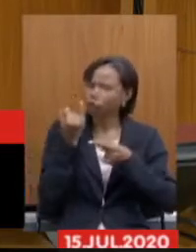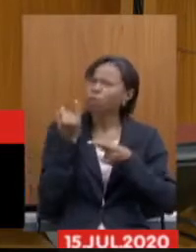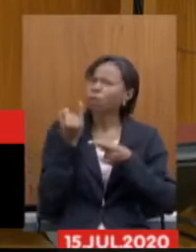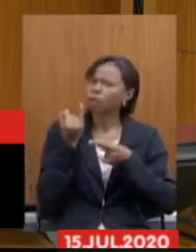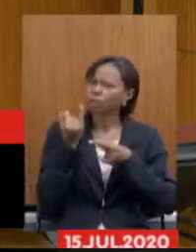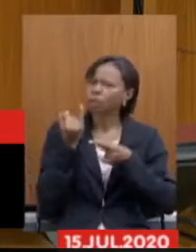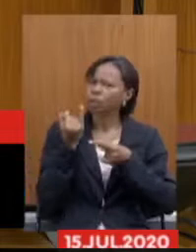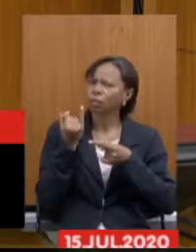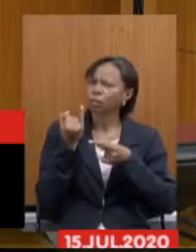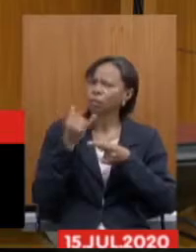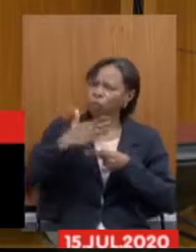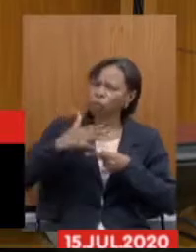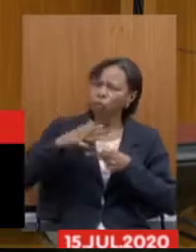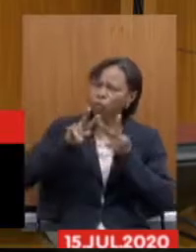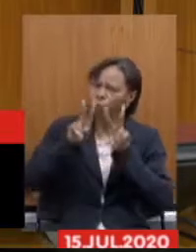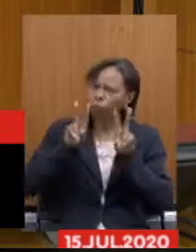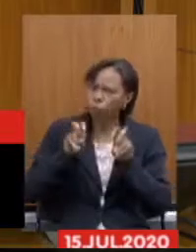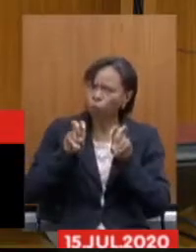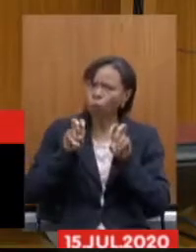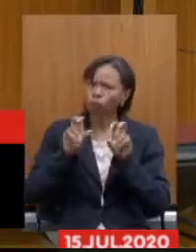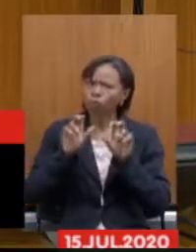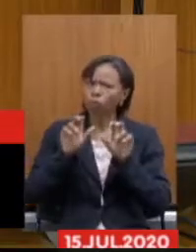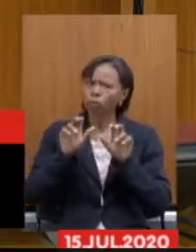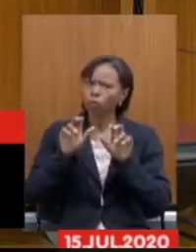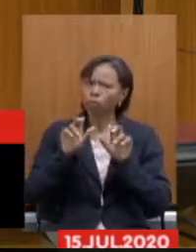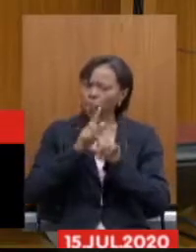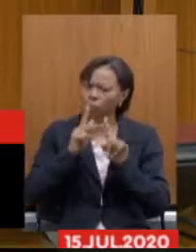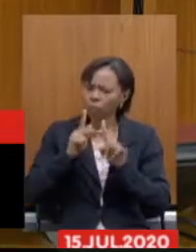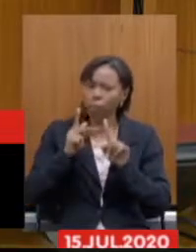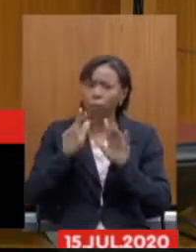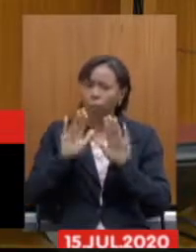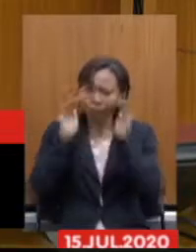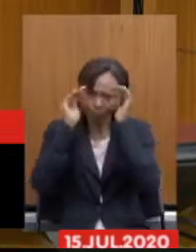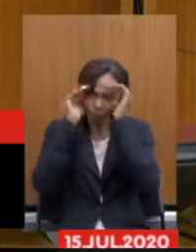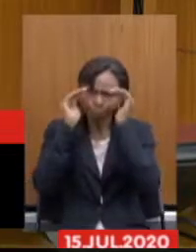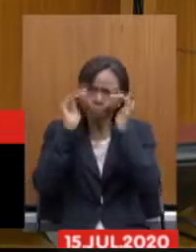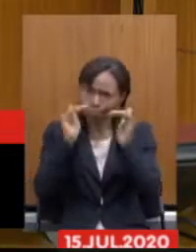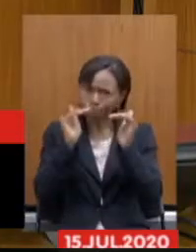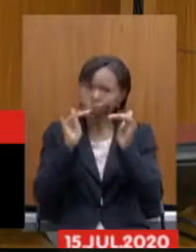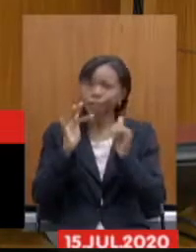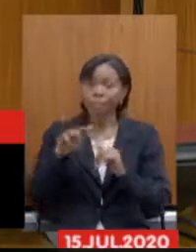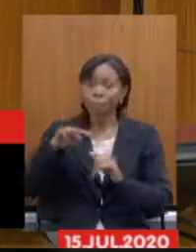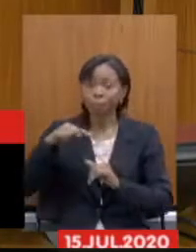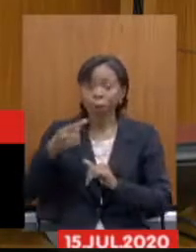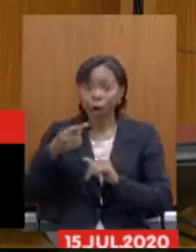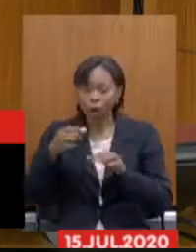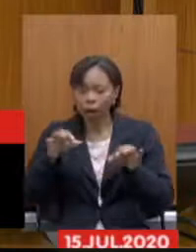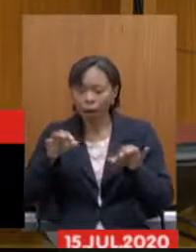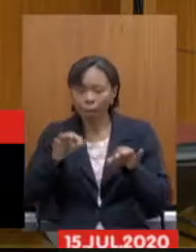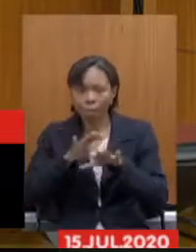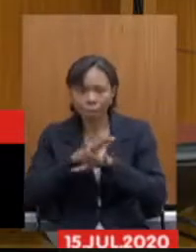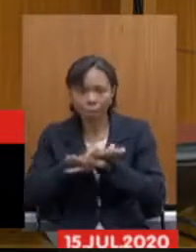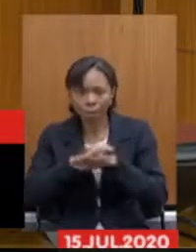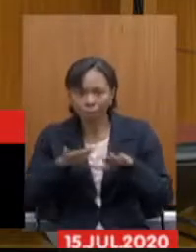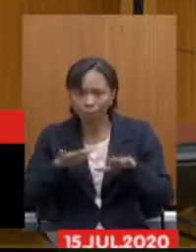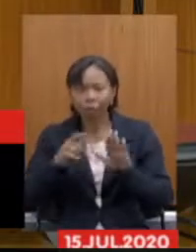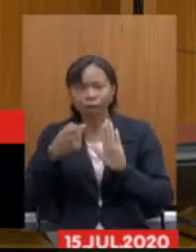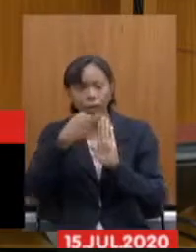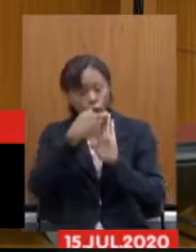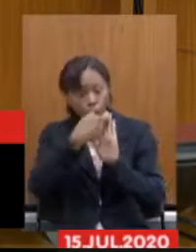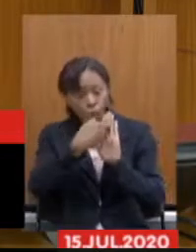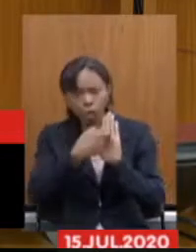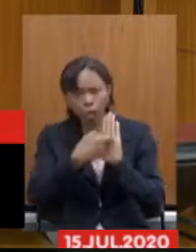âmbito de algo respeitoso, para que possamos, ao final, construir um texto que seja